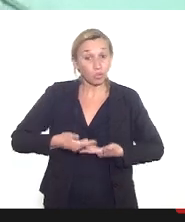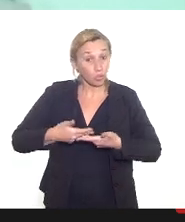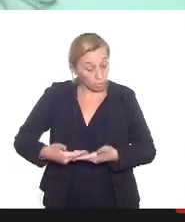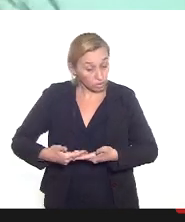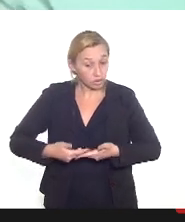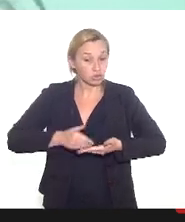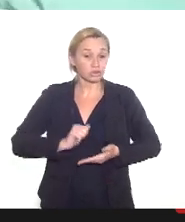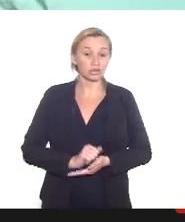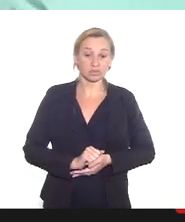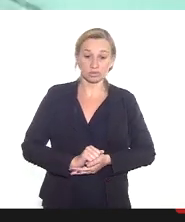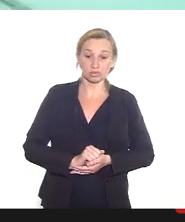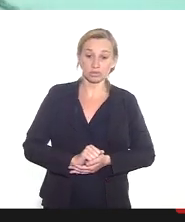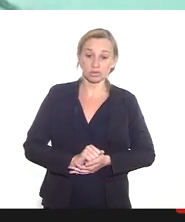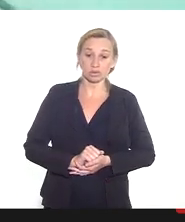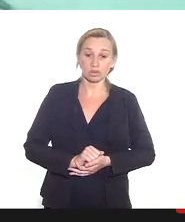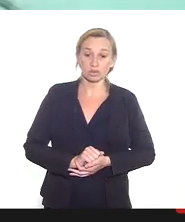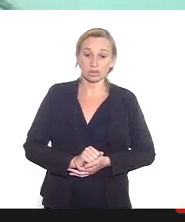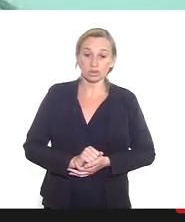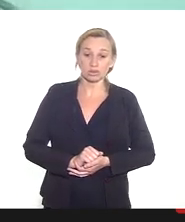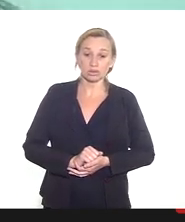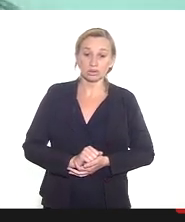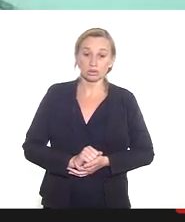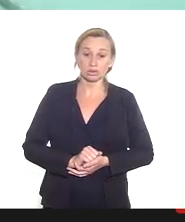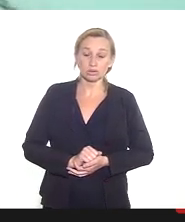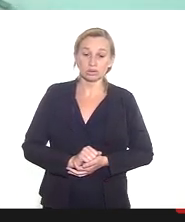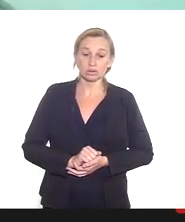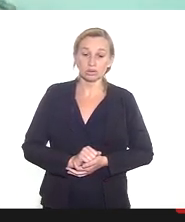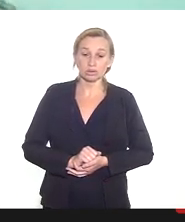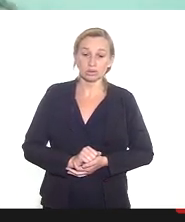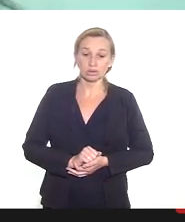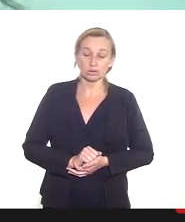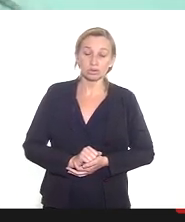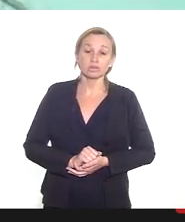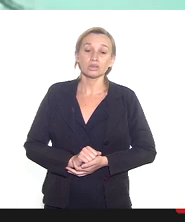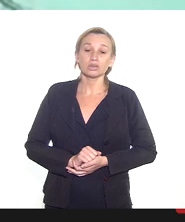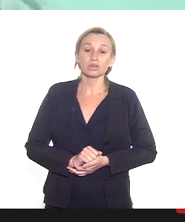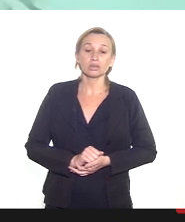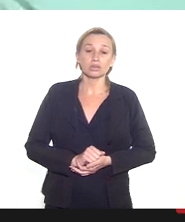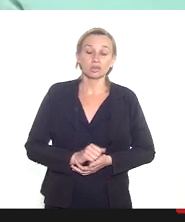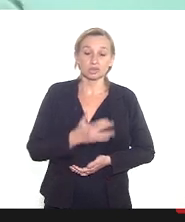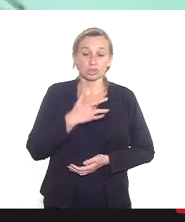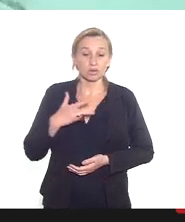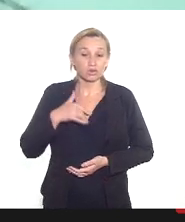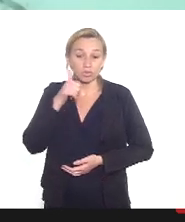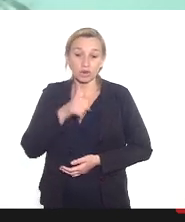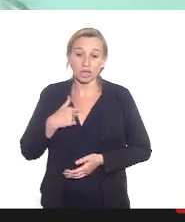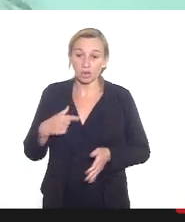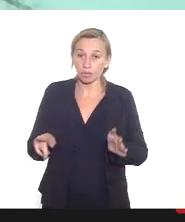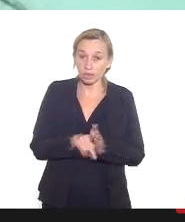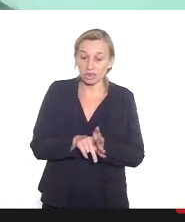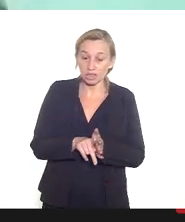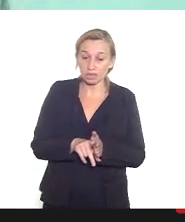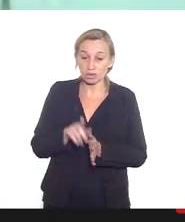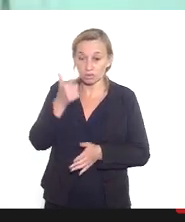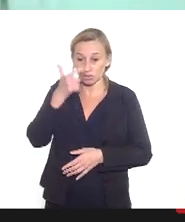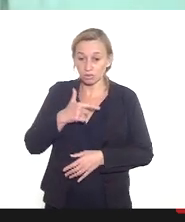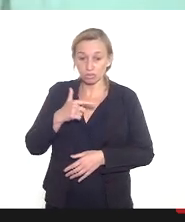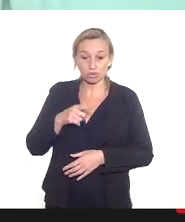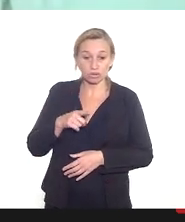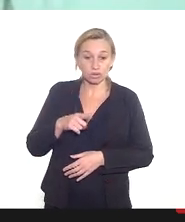que foi dado a gerência de área técnica de saúde da mulher na qual faço parte sou gerente